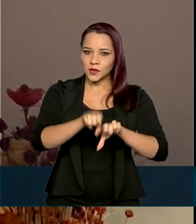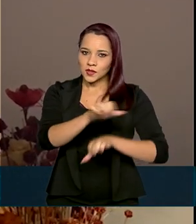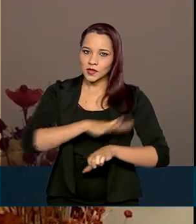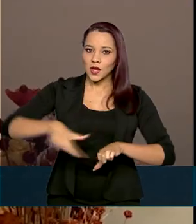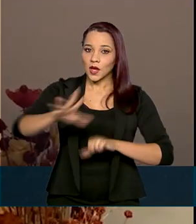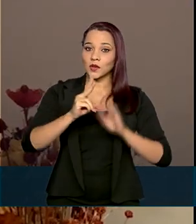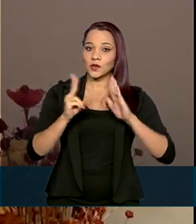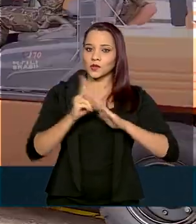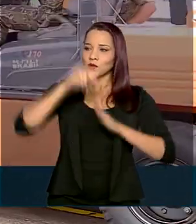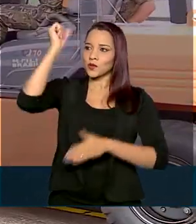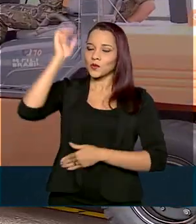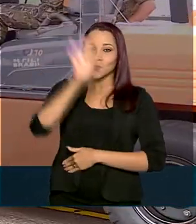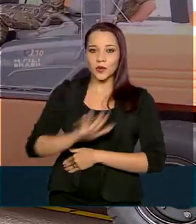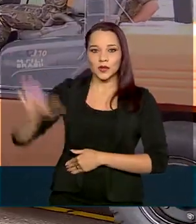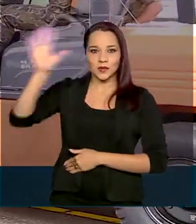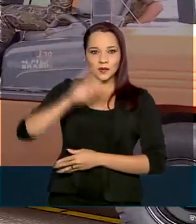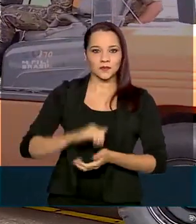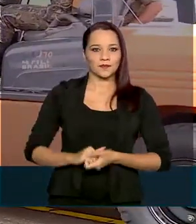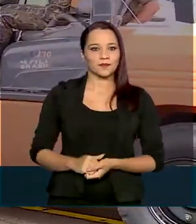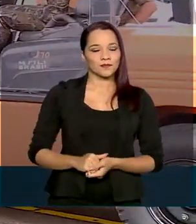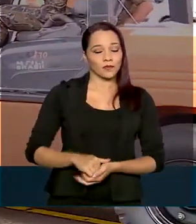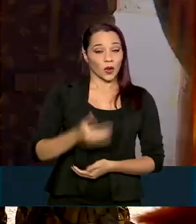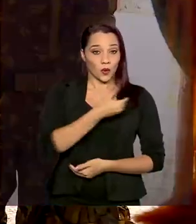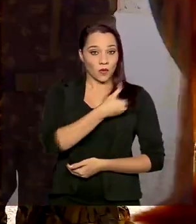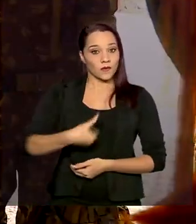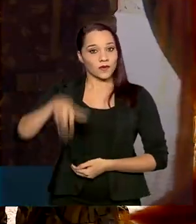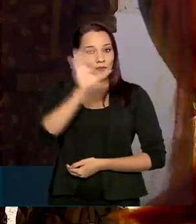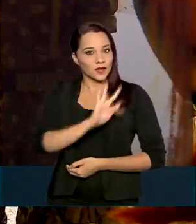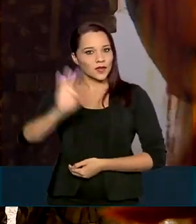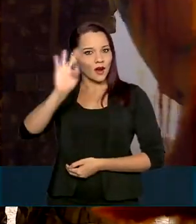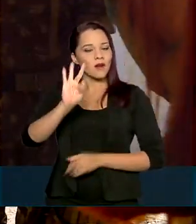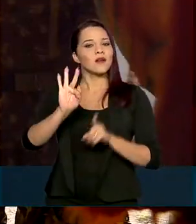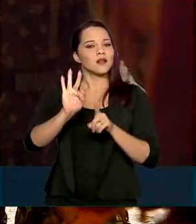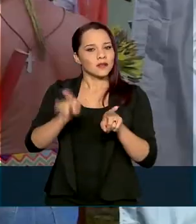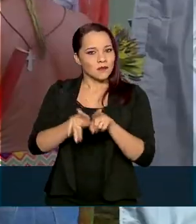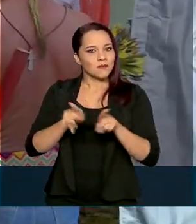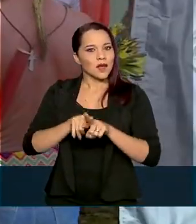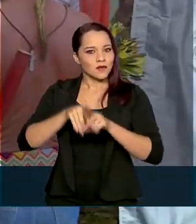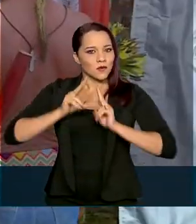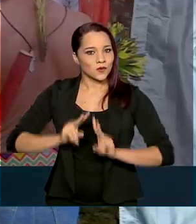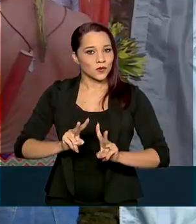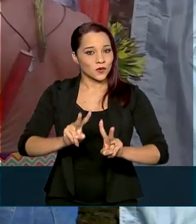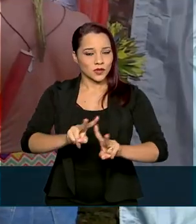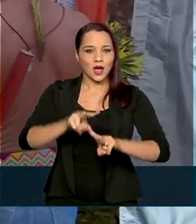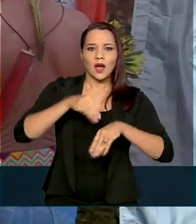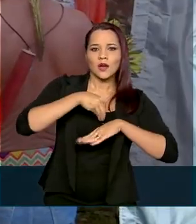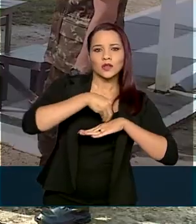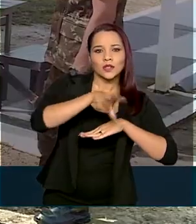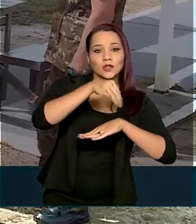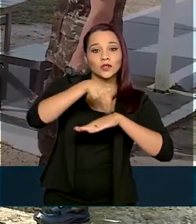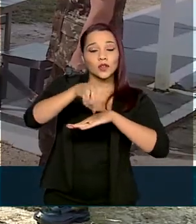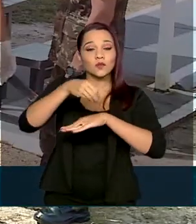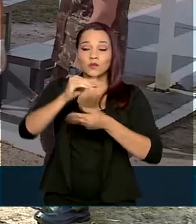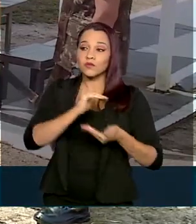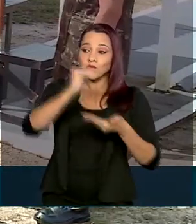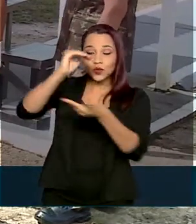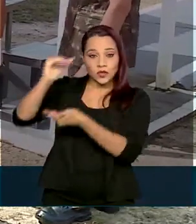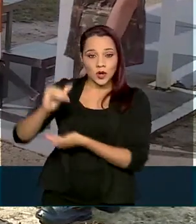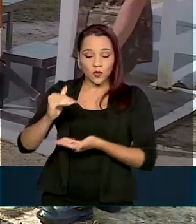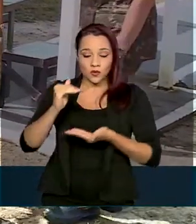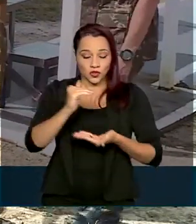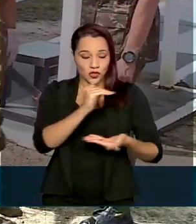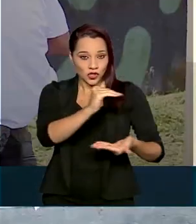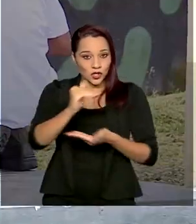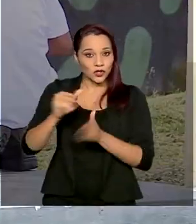indígenas em todo o Brasil. O governo federal também dará continuidade à distribuição de kits de